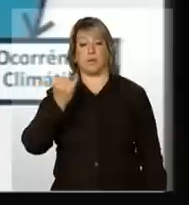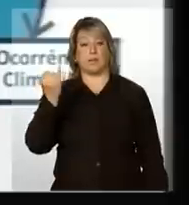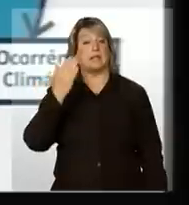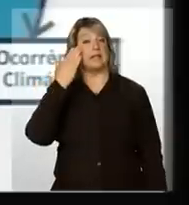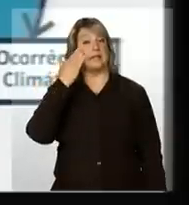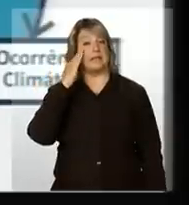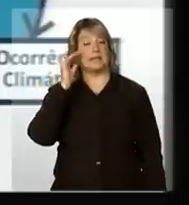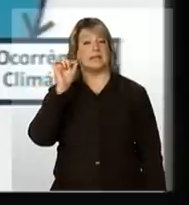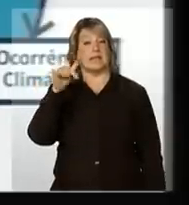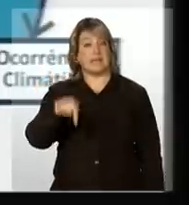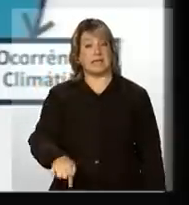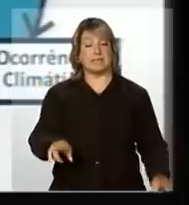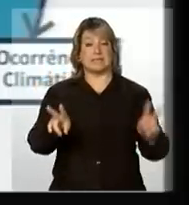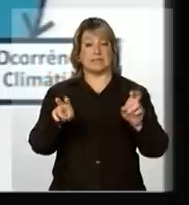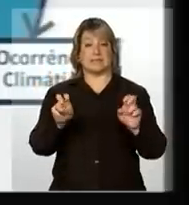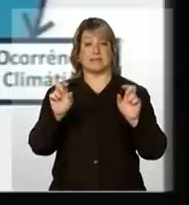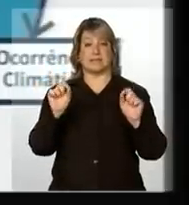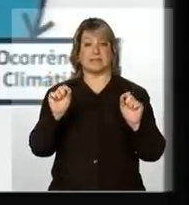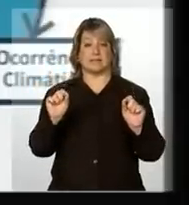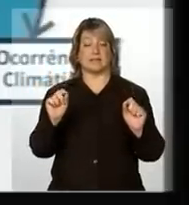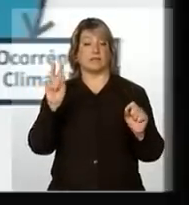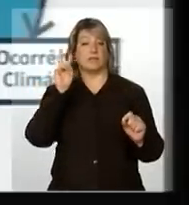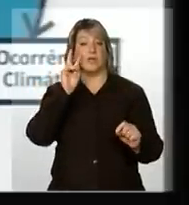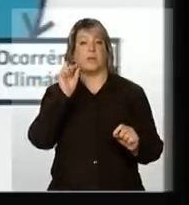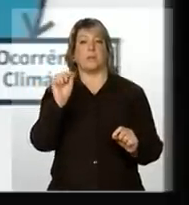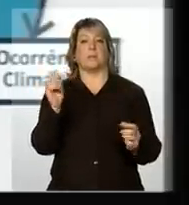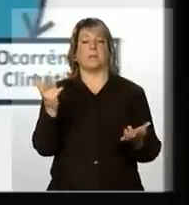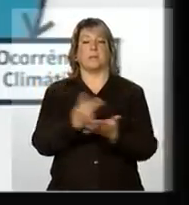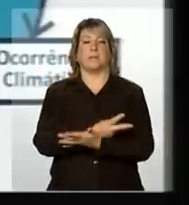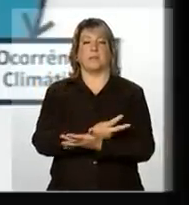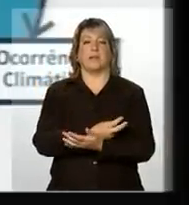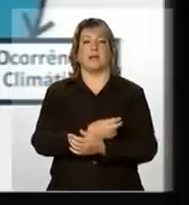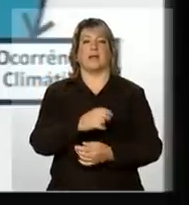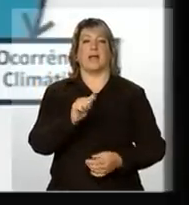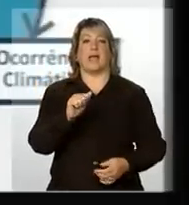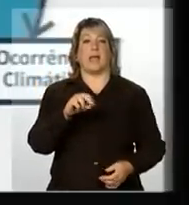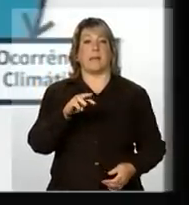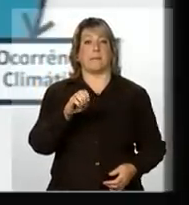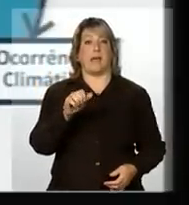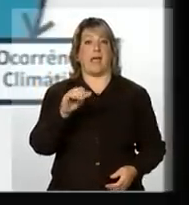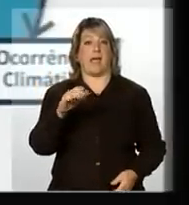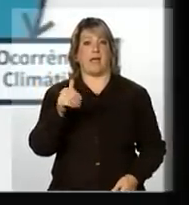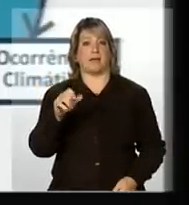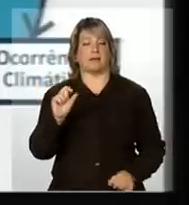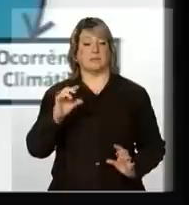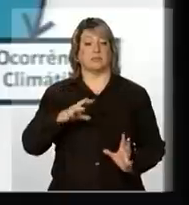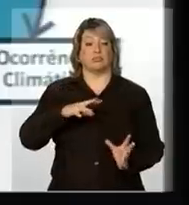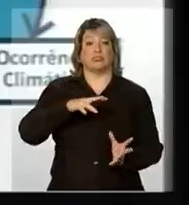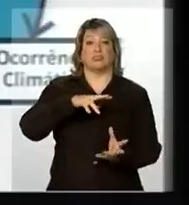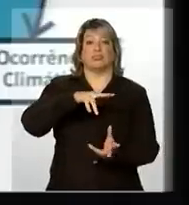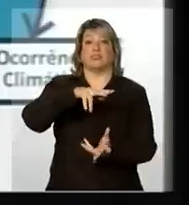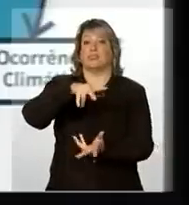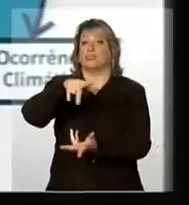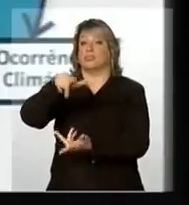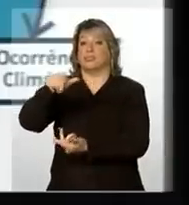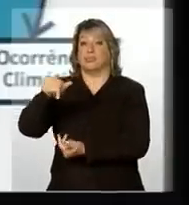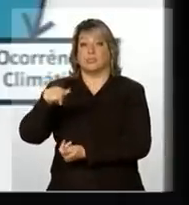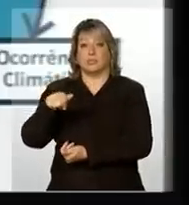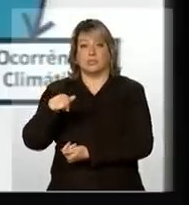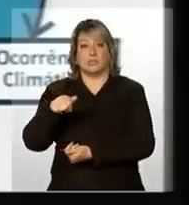essa questão das ameaças. As ameaças no planeta Terra, em qualquer